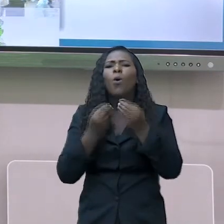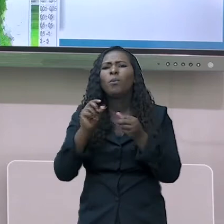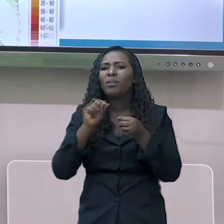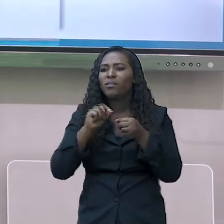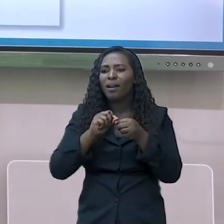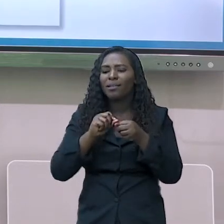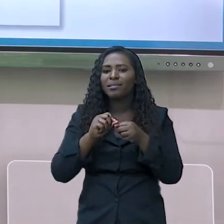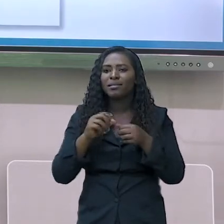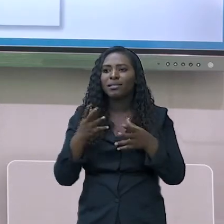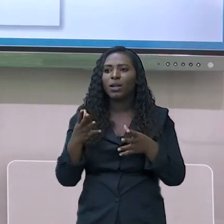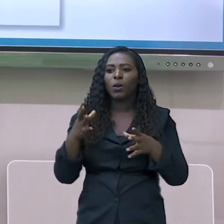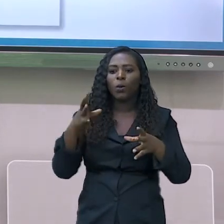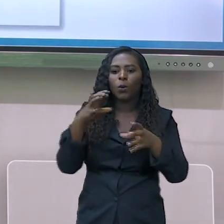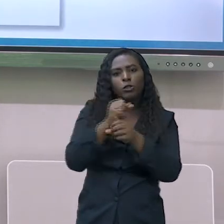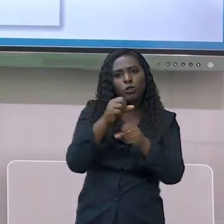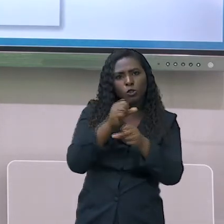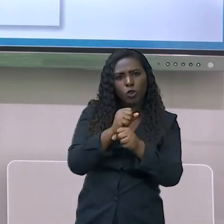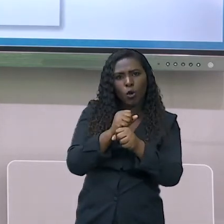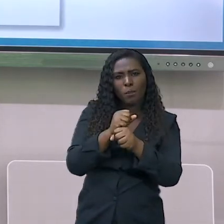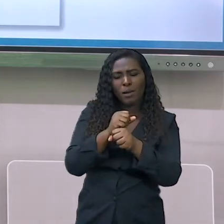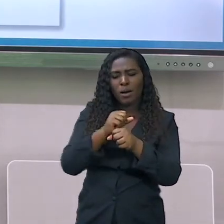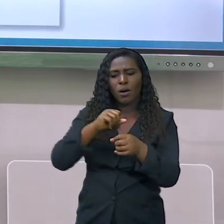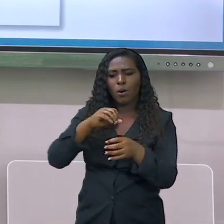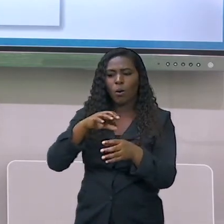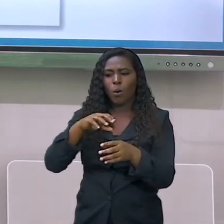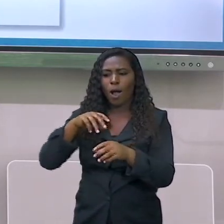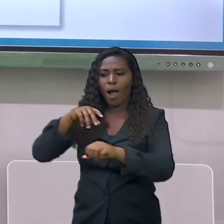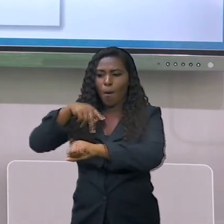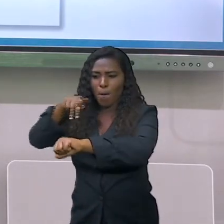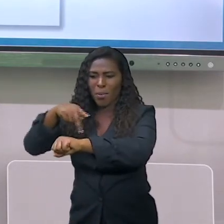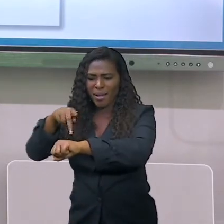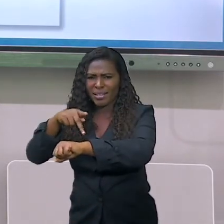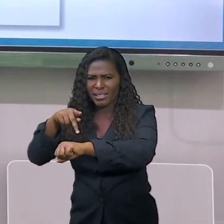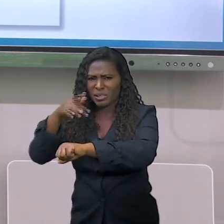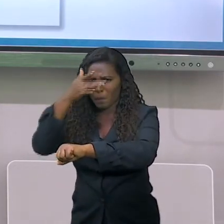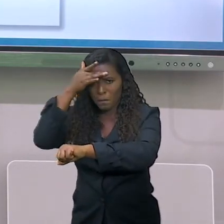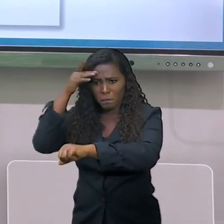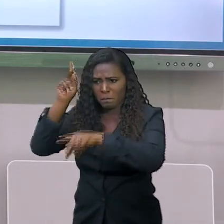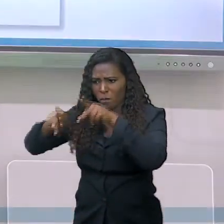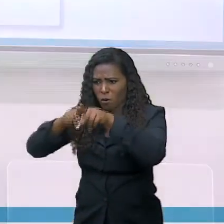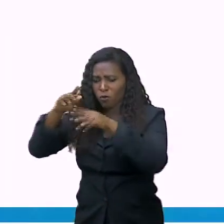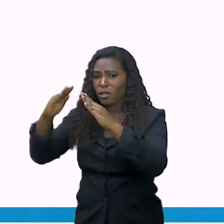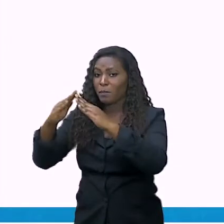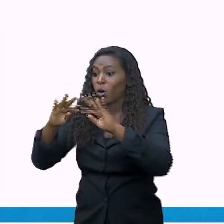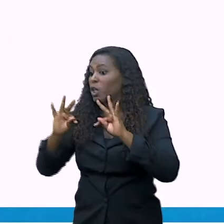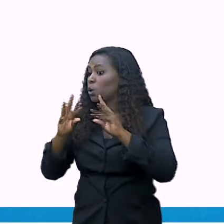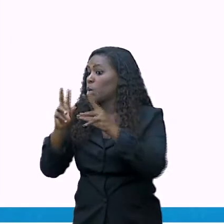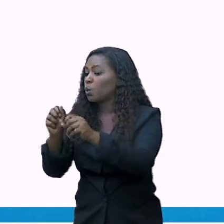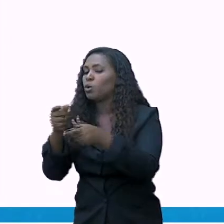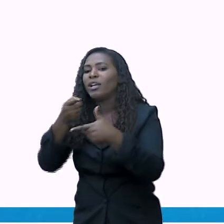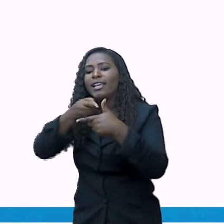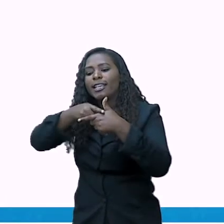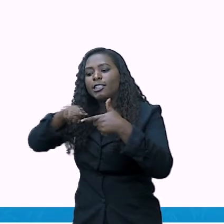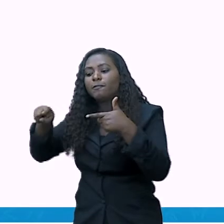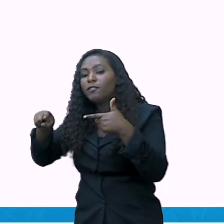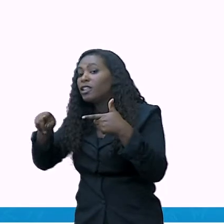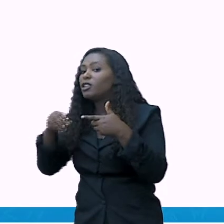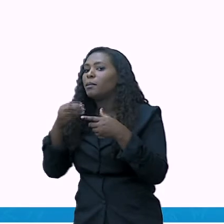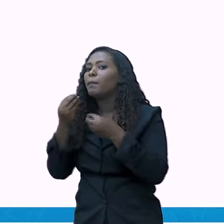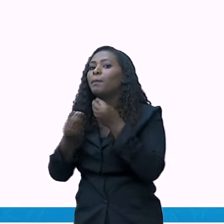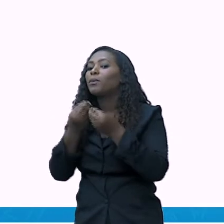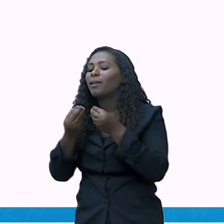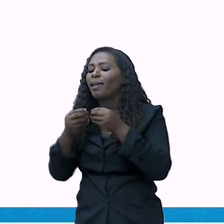você observa o mapa da Rússia, veja bem, essa parte aqui densamente povoada